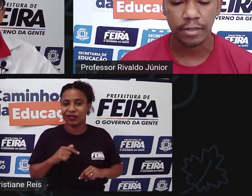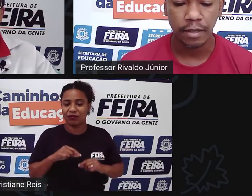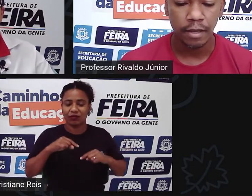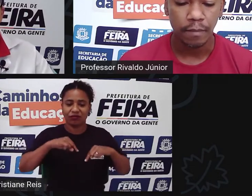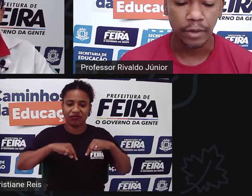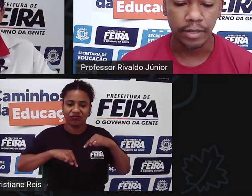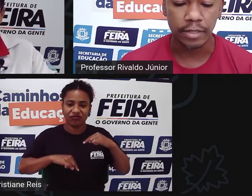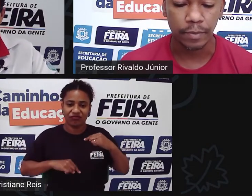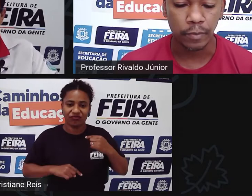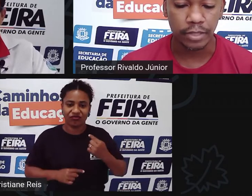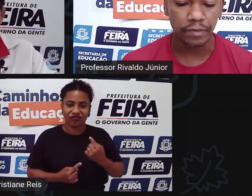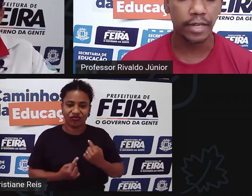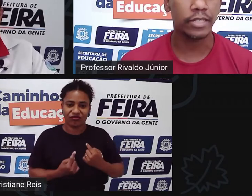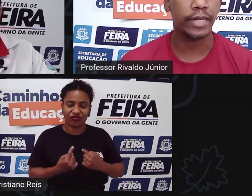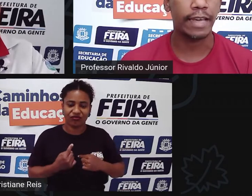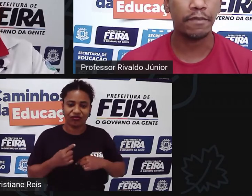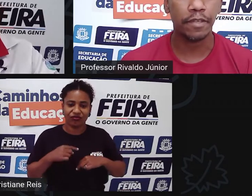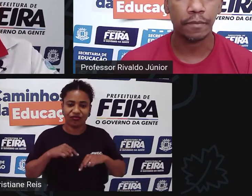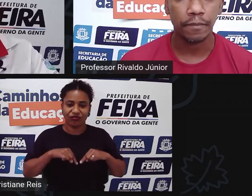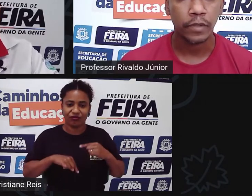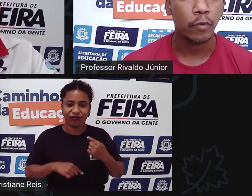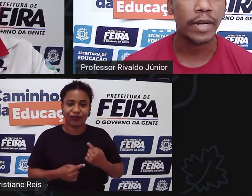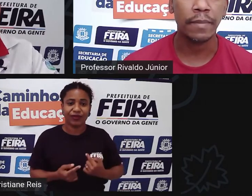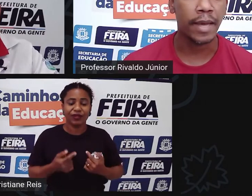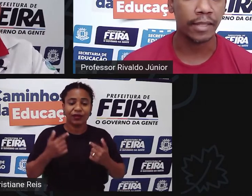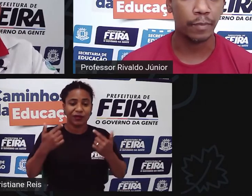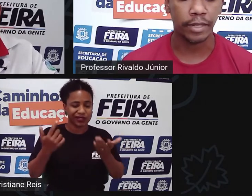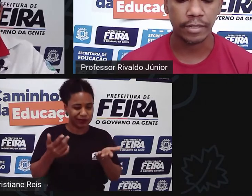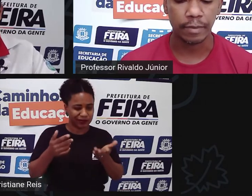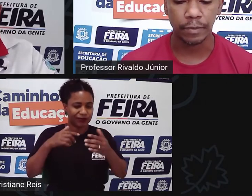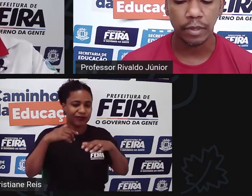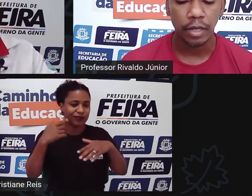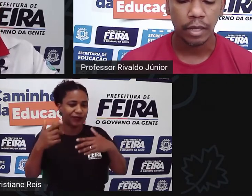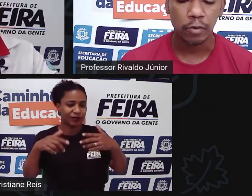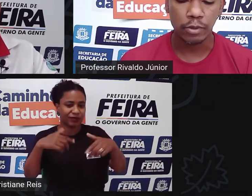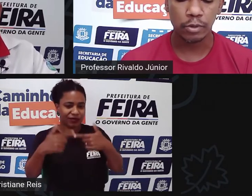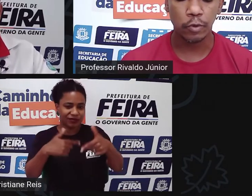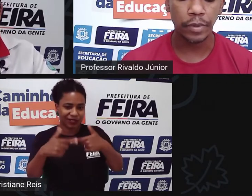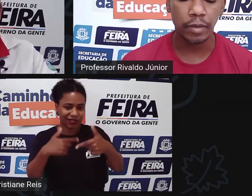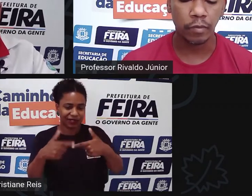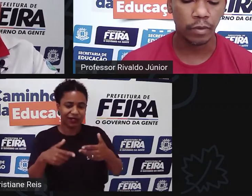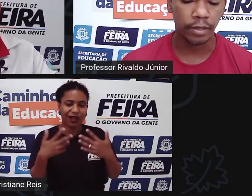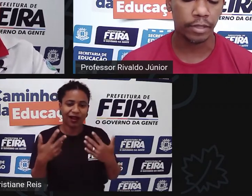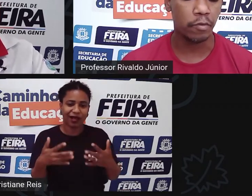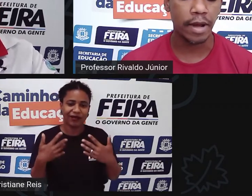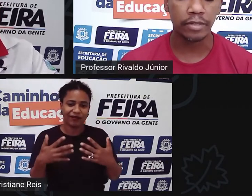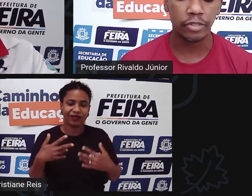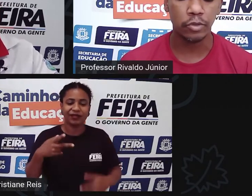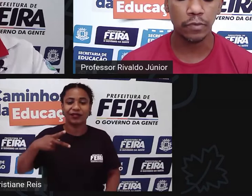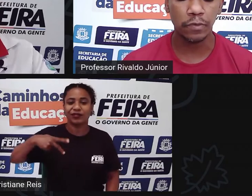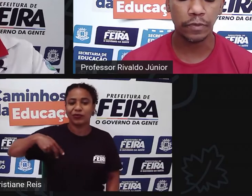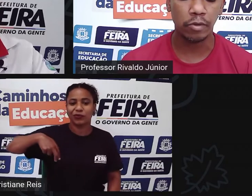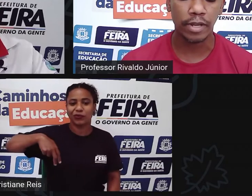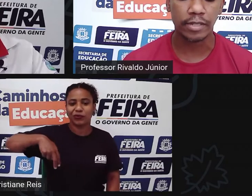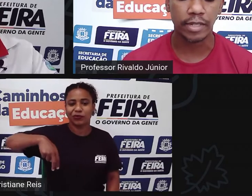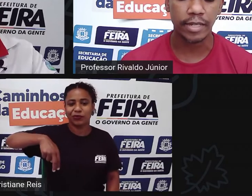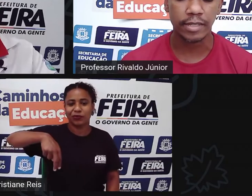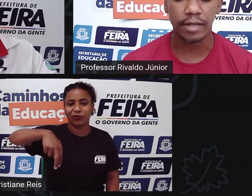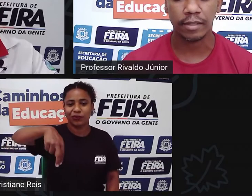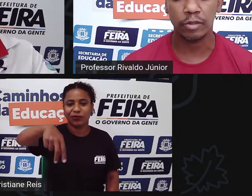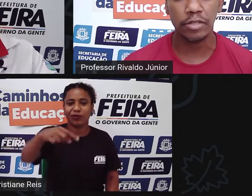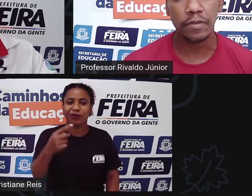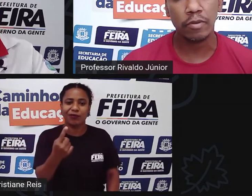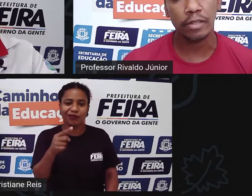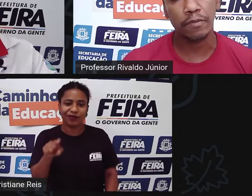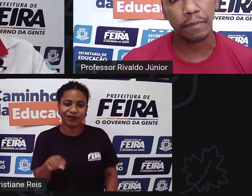faz. Por exemplo, uma atividade leve, uma caminhada, por exemplo, consome, tem um gasto de 1,6